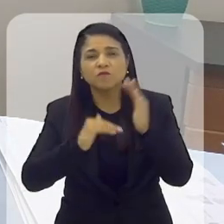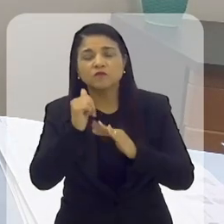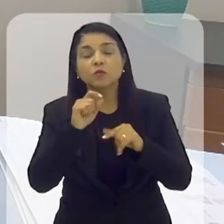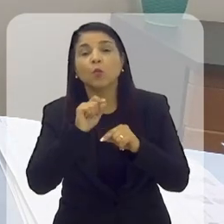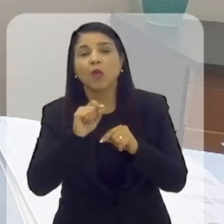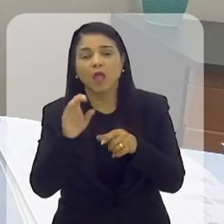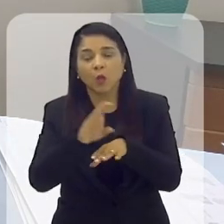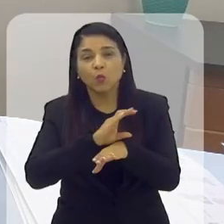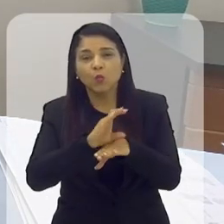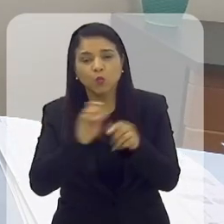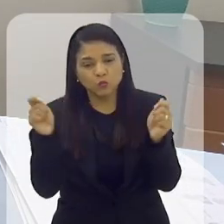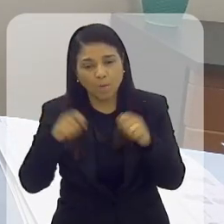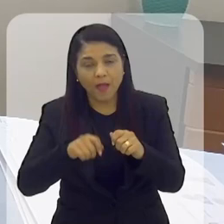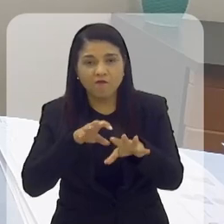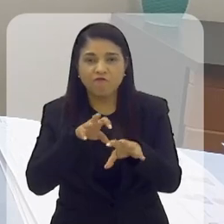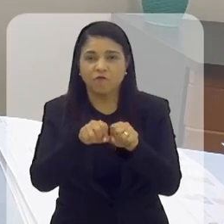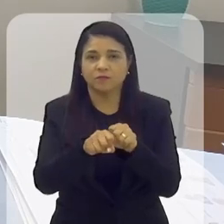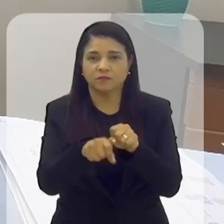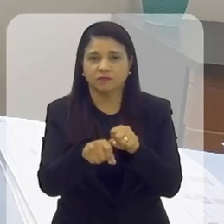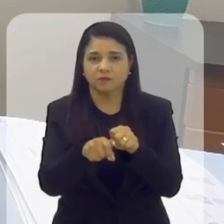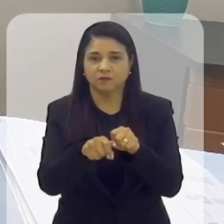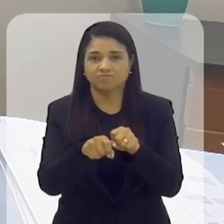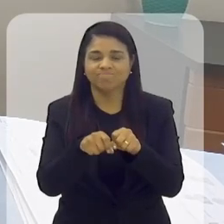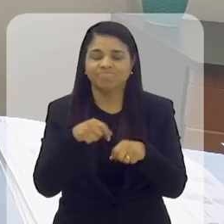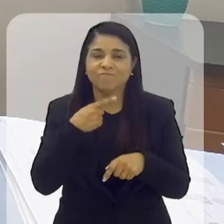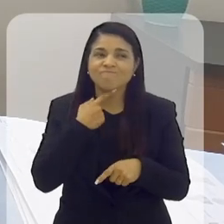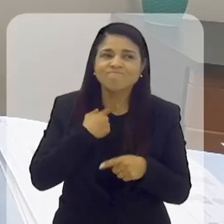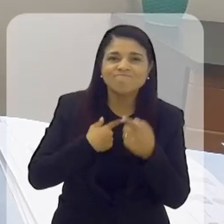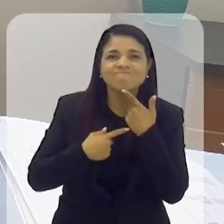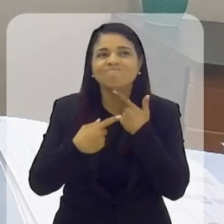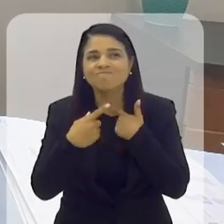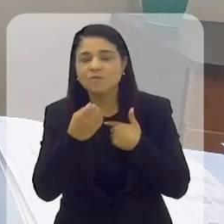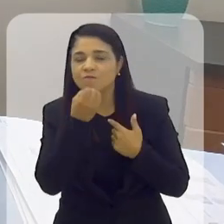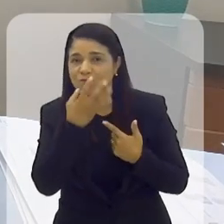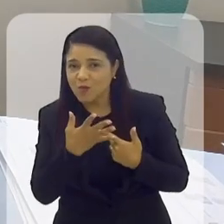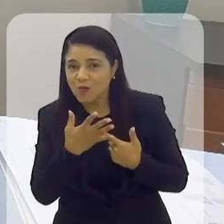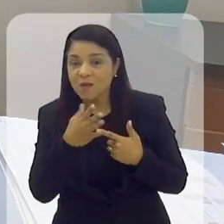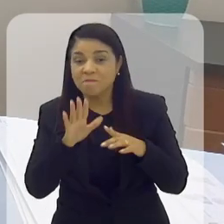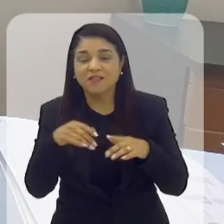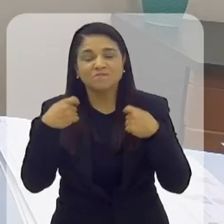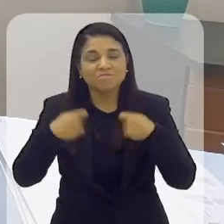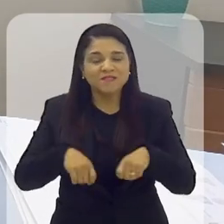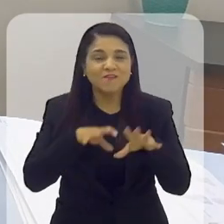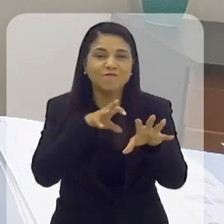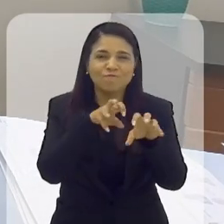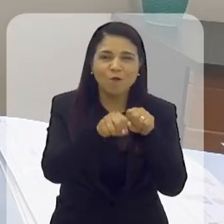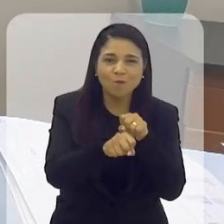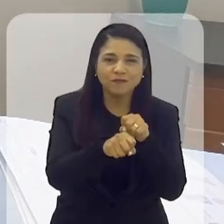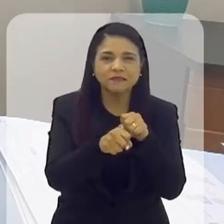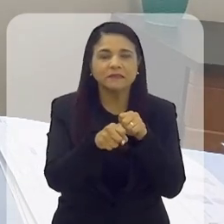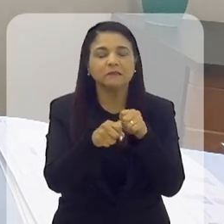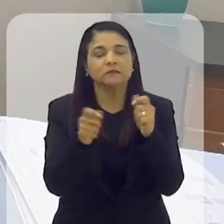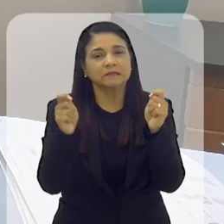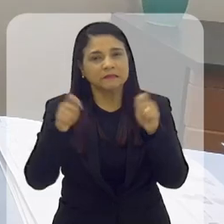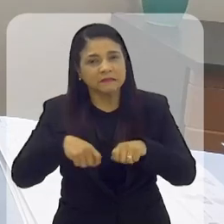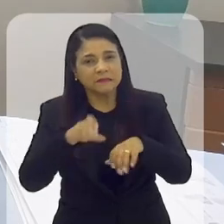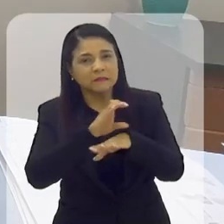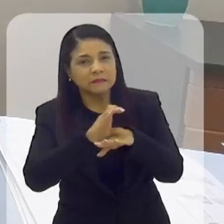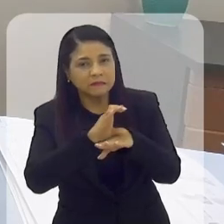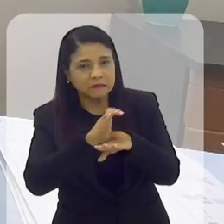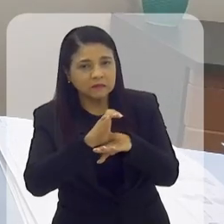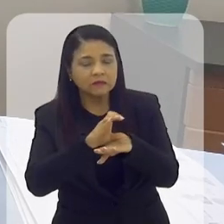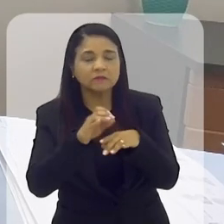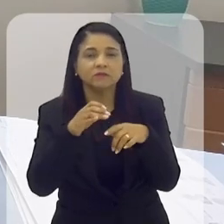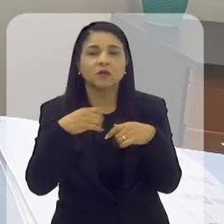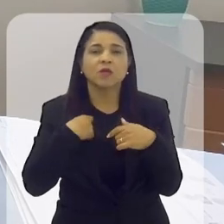falta a eles uma capacitação. Nem sempre a vida é feita de boa vontade. Nós precisamos ter formação, precisamos